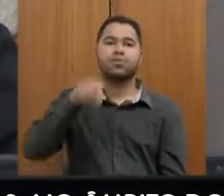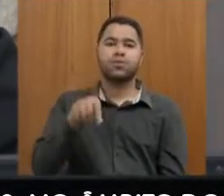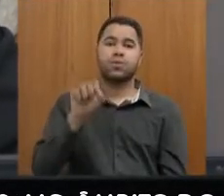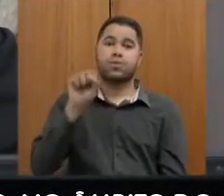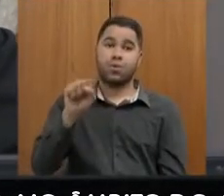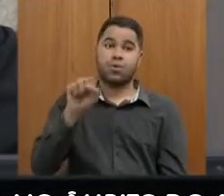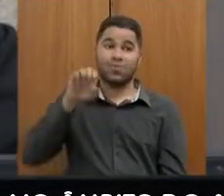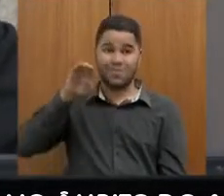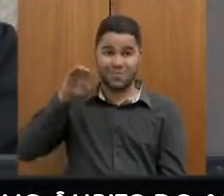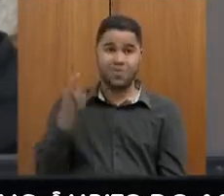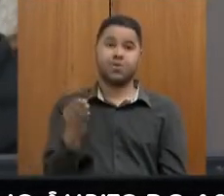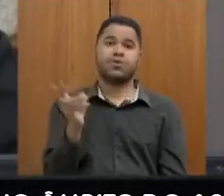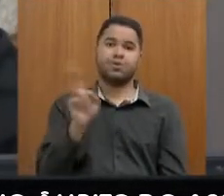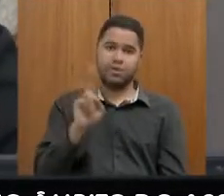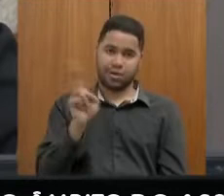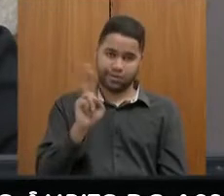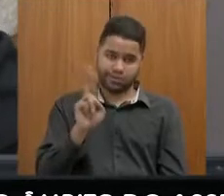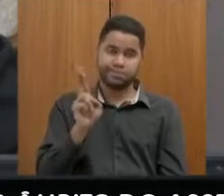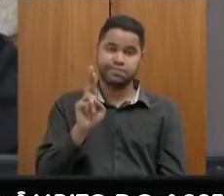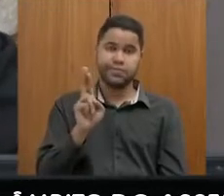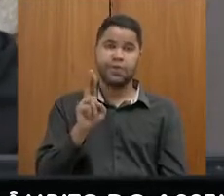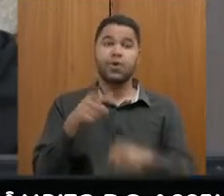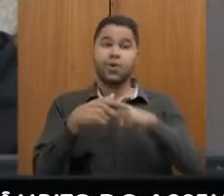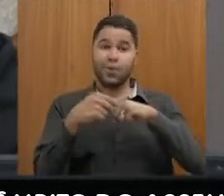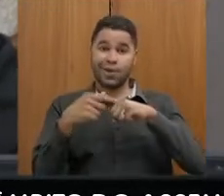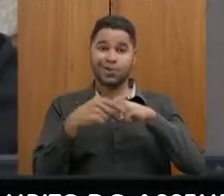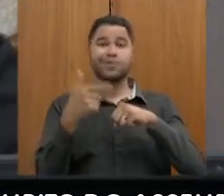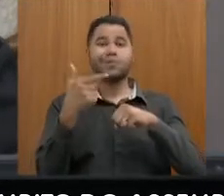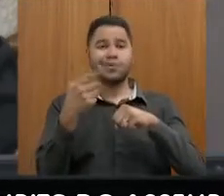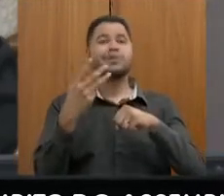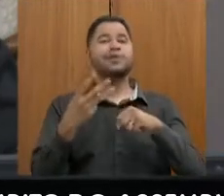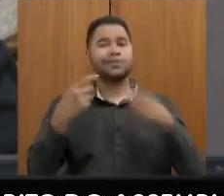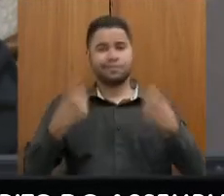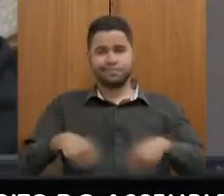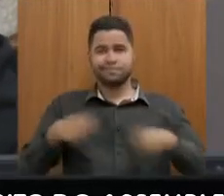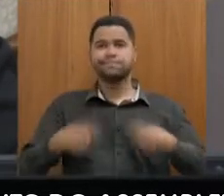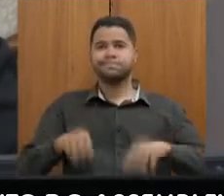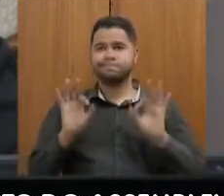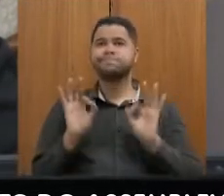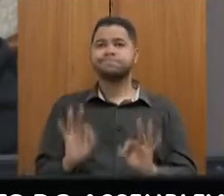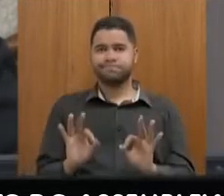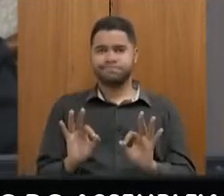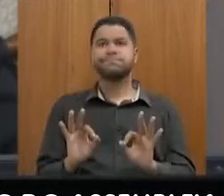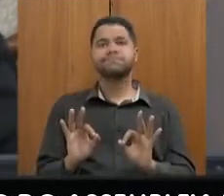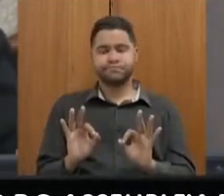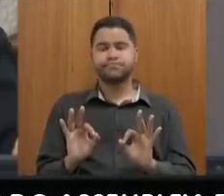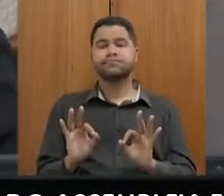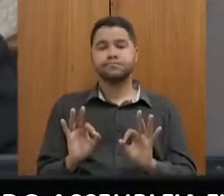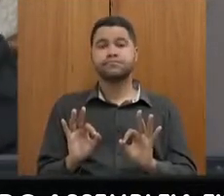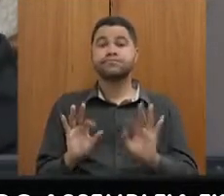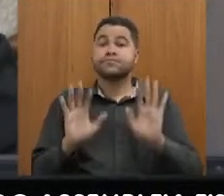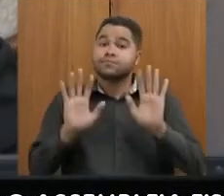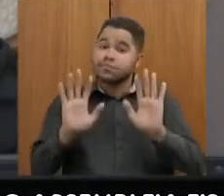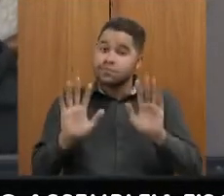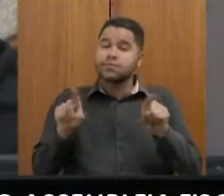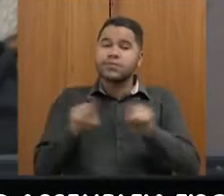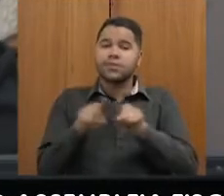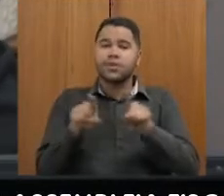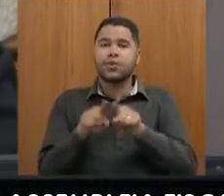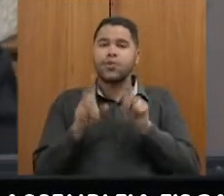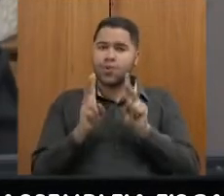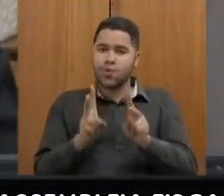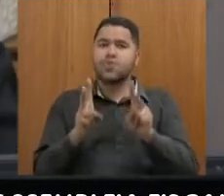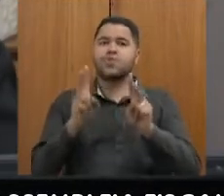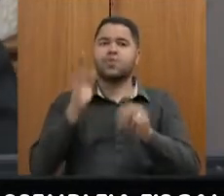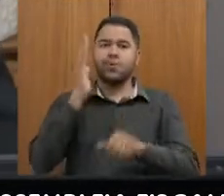bilhões de reais. Então, o artigo 23 é necessário, com certeza, extremamente necessário, mas, além dele, gente continua